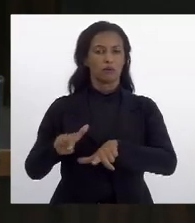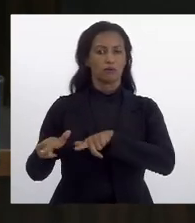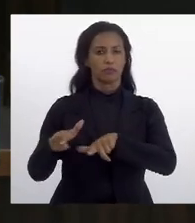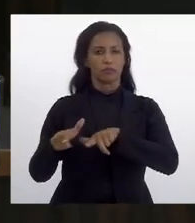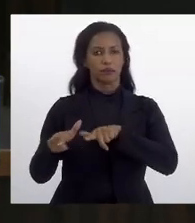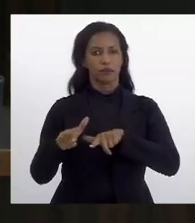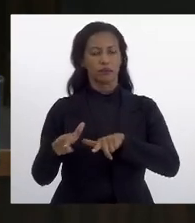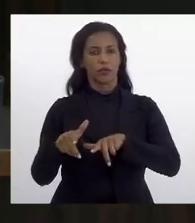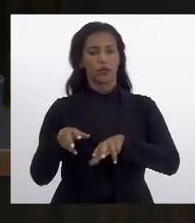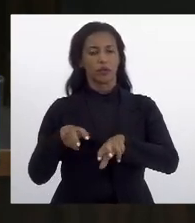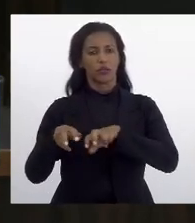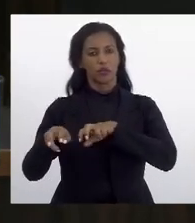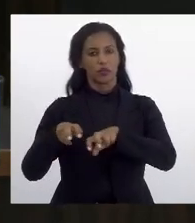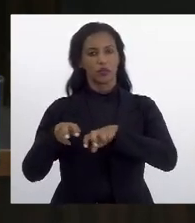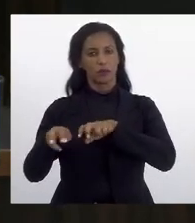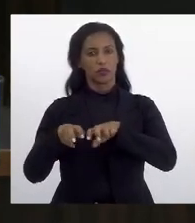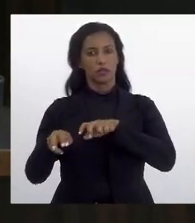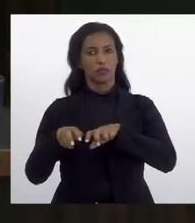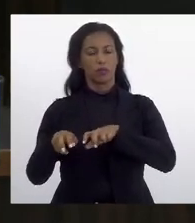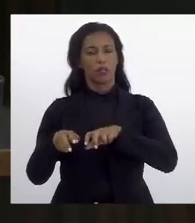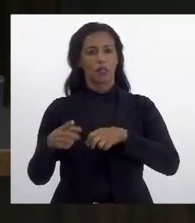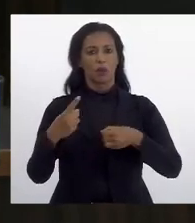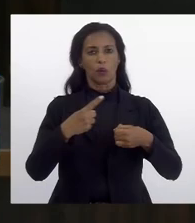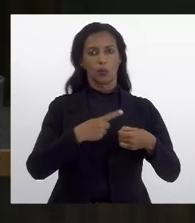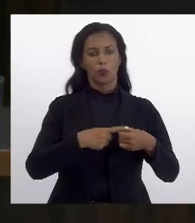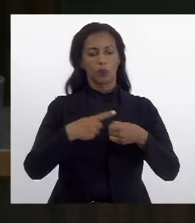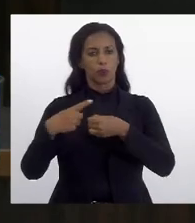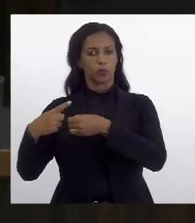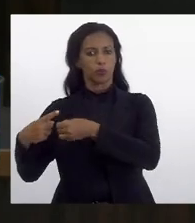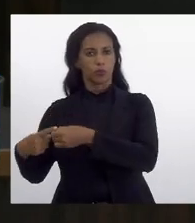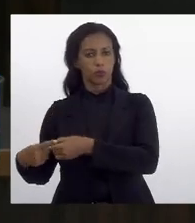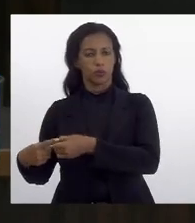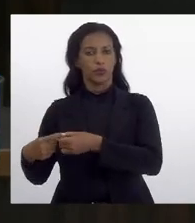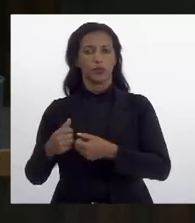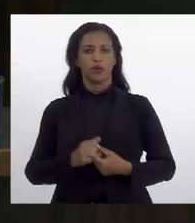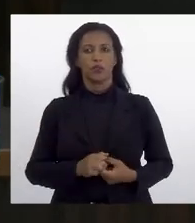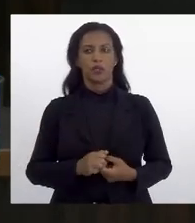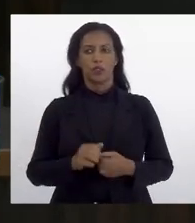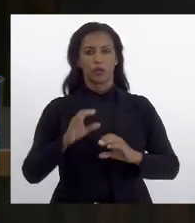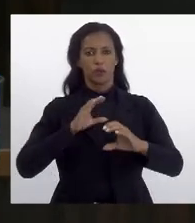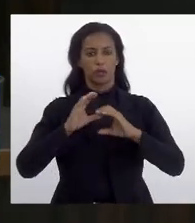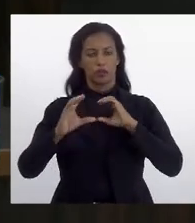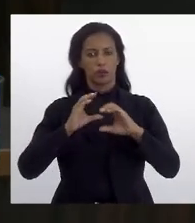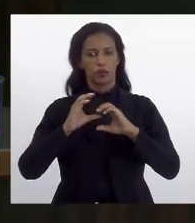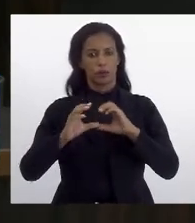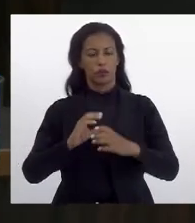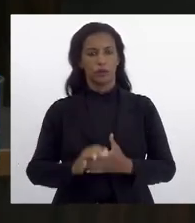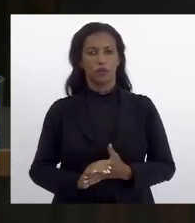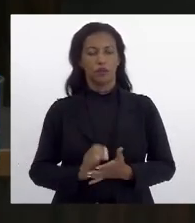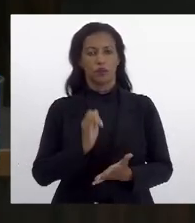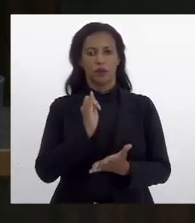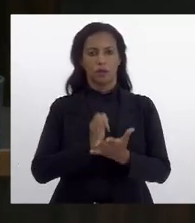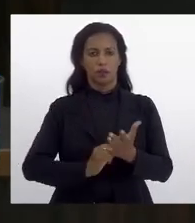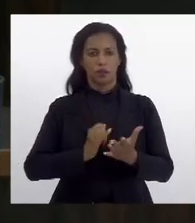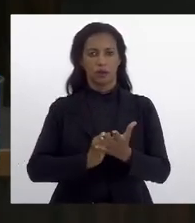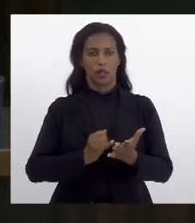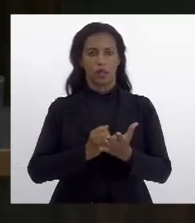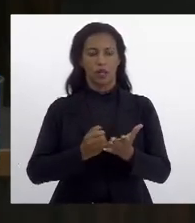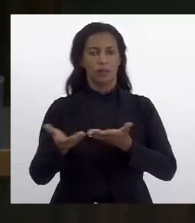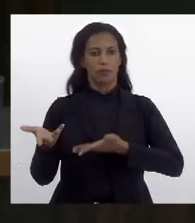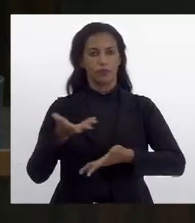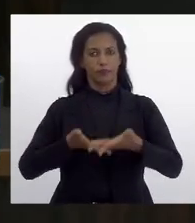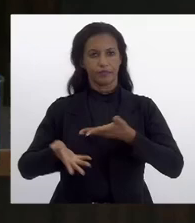de transportes interestadual e intermunicipal e de comunicação e CMS nas operações